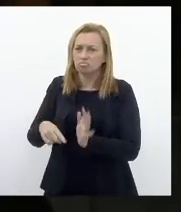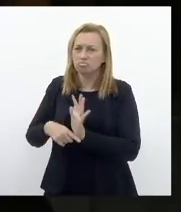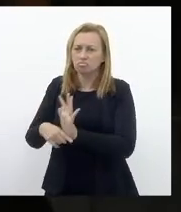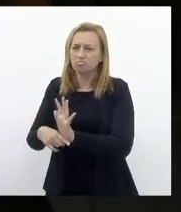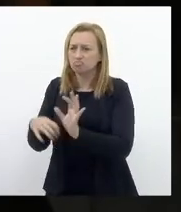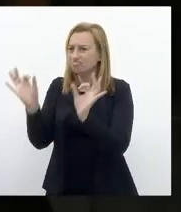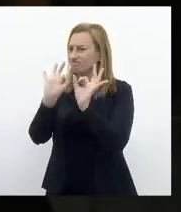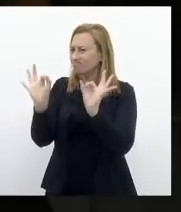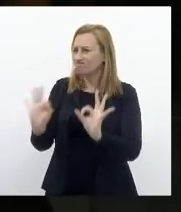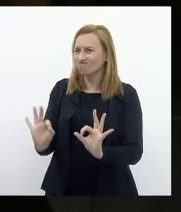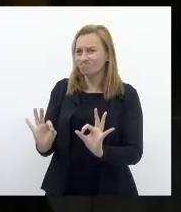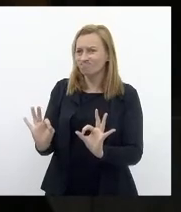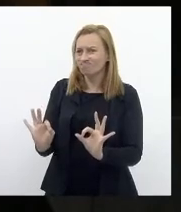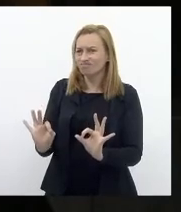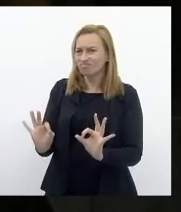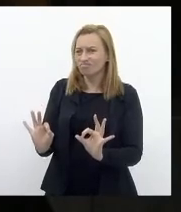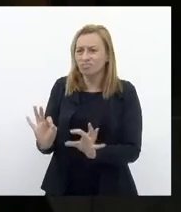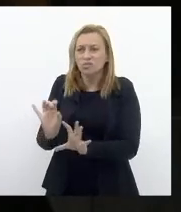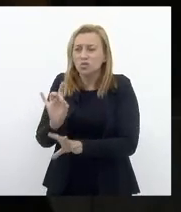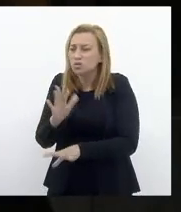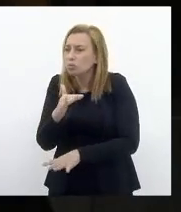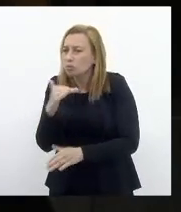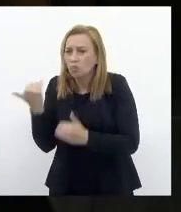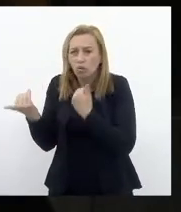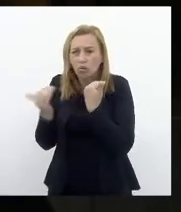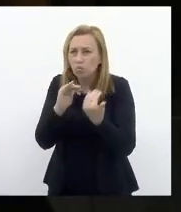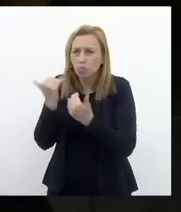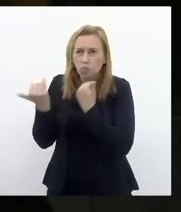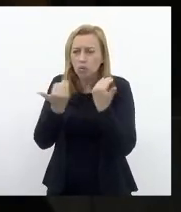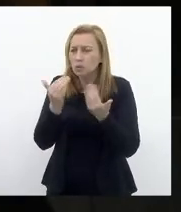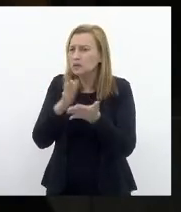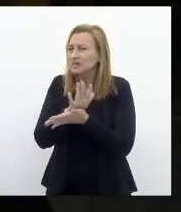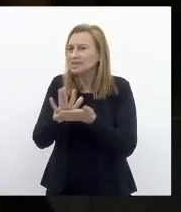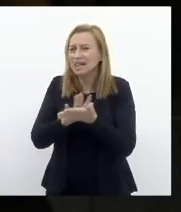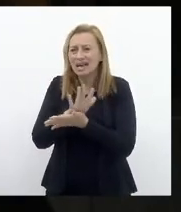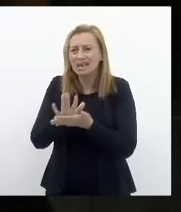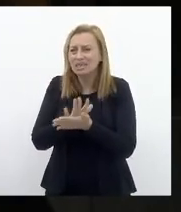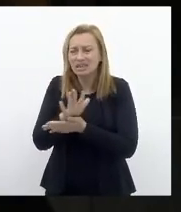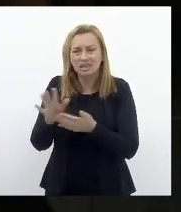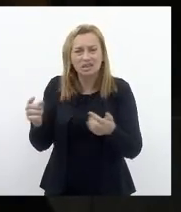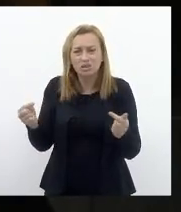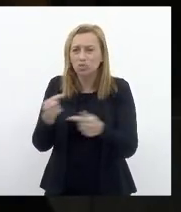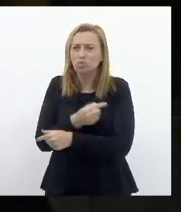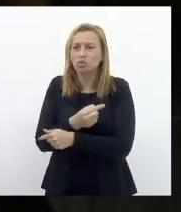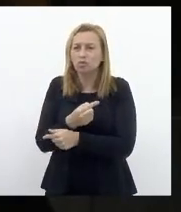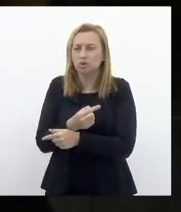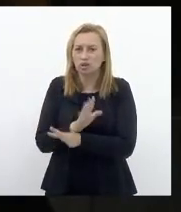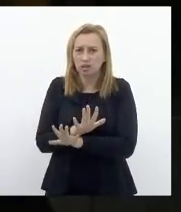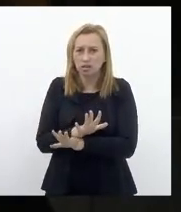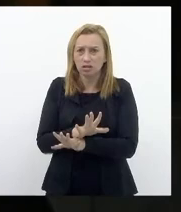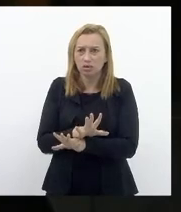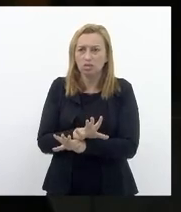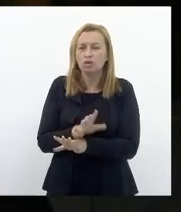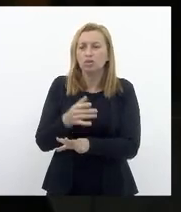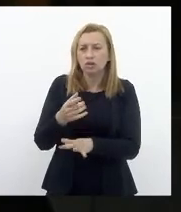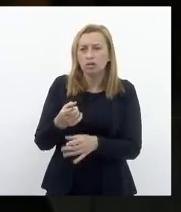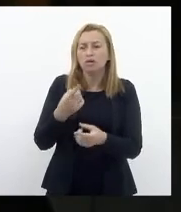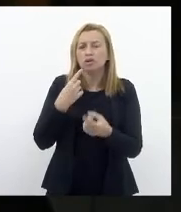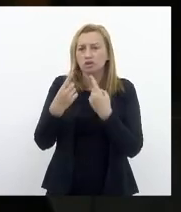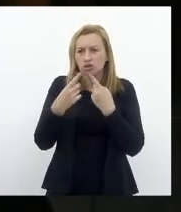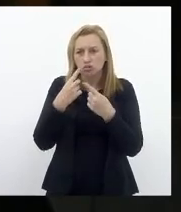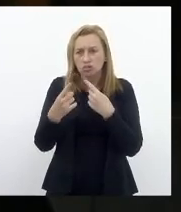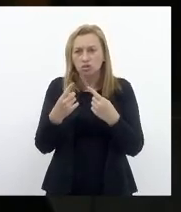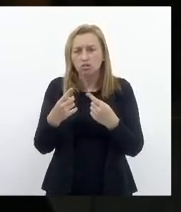sociedade fluminense Uma verdadeira Mortandade Isso não tem nada a ver Com o debate Que é preciso fazer Sobre a